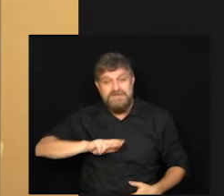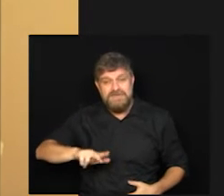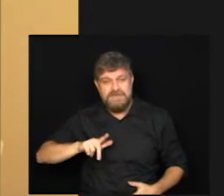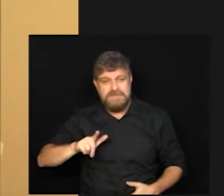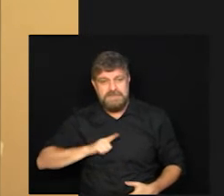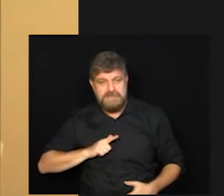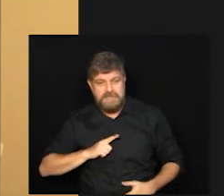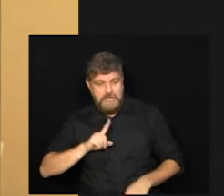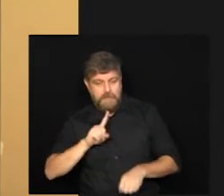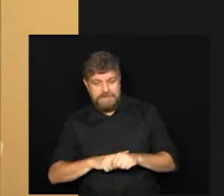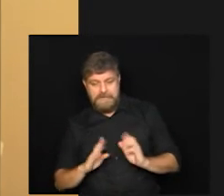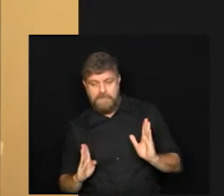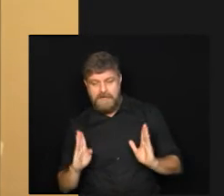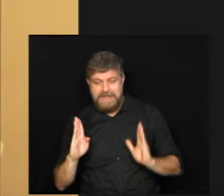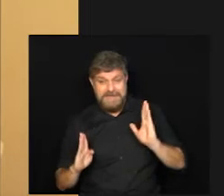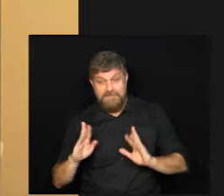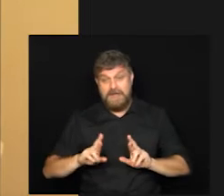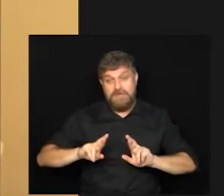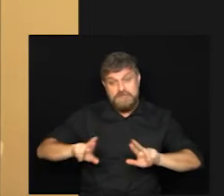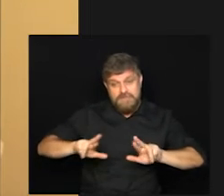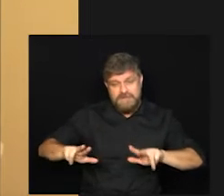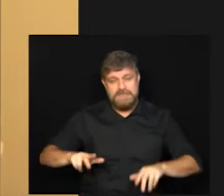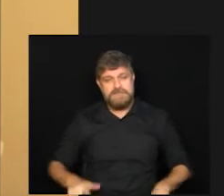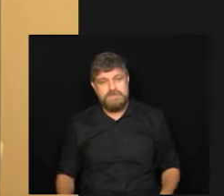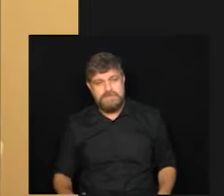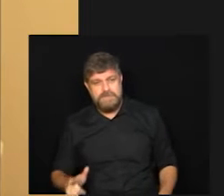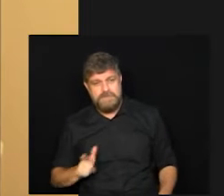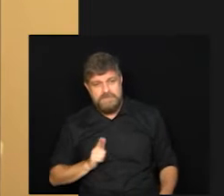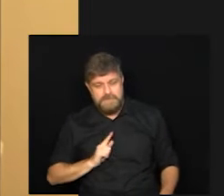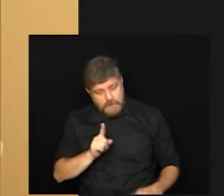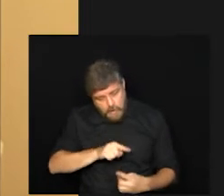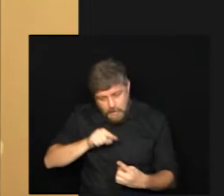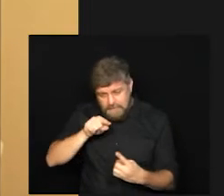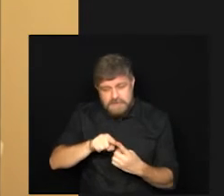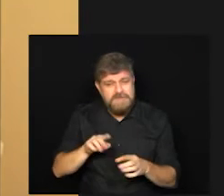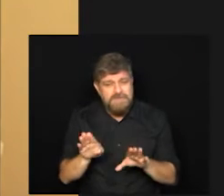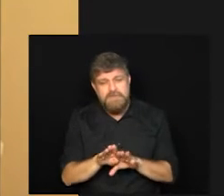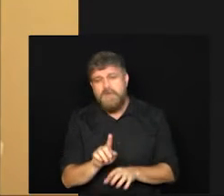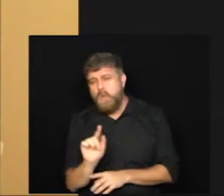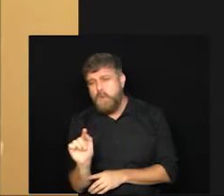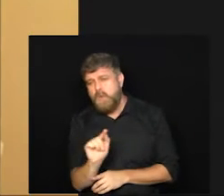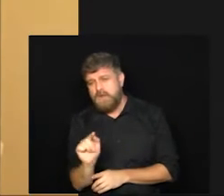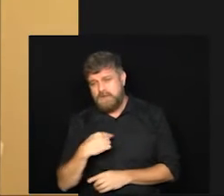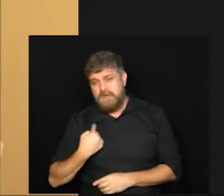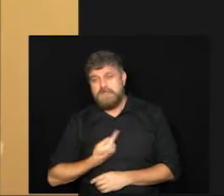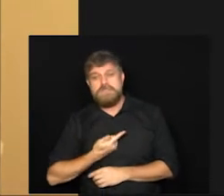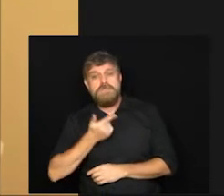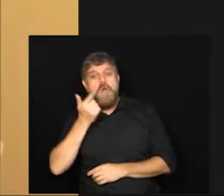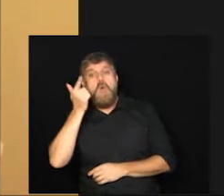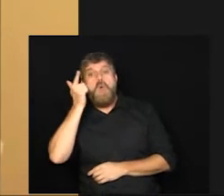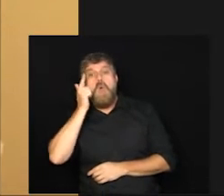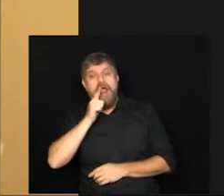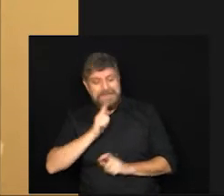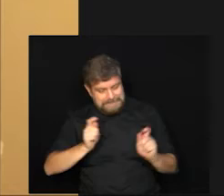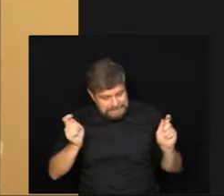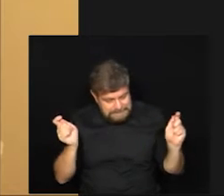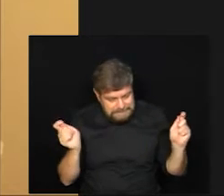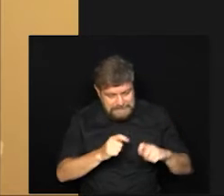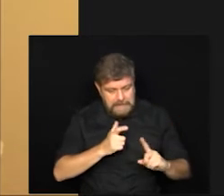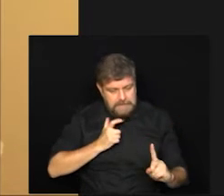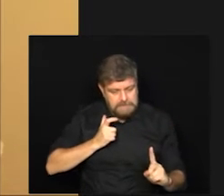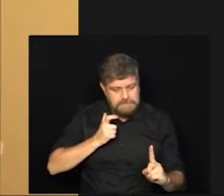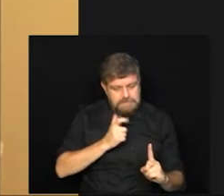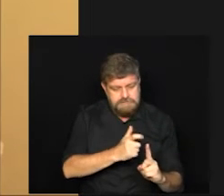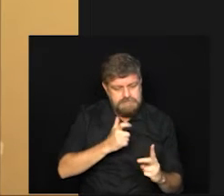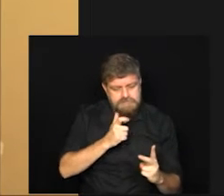diferenças de intervalo e a a pretensão também é que a gente consiga né vacinar